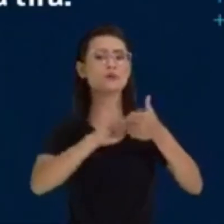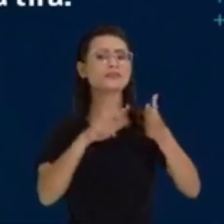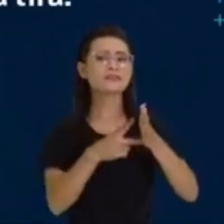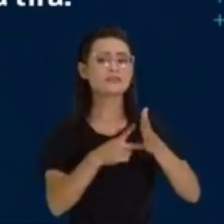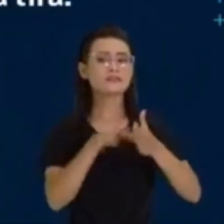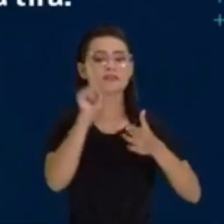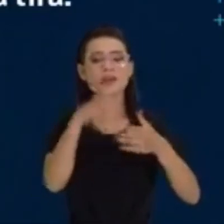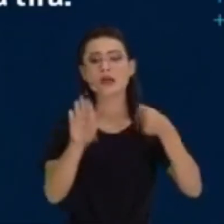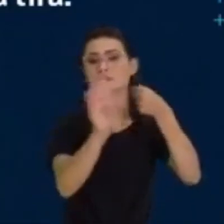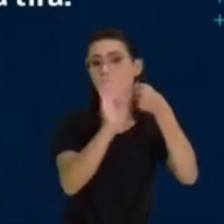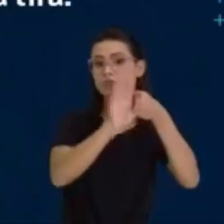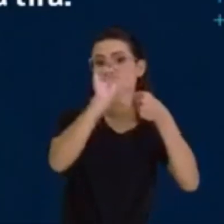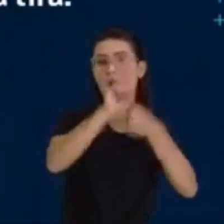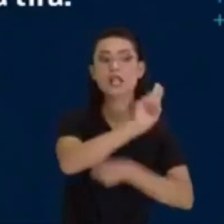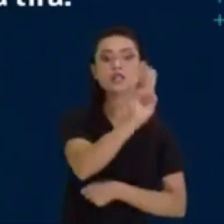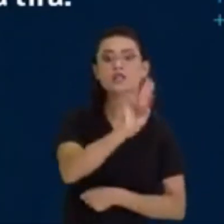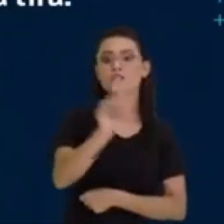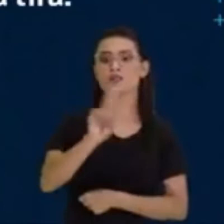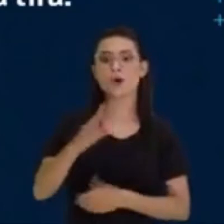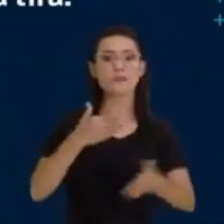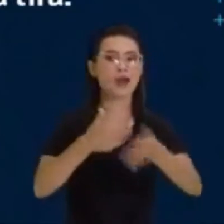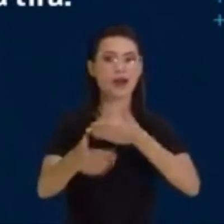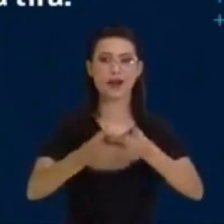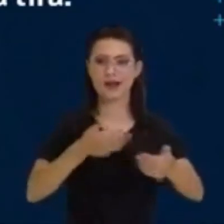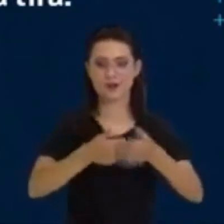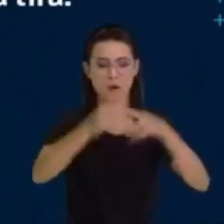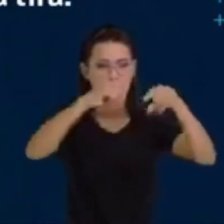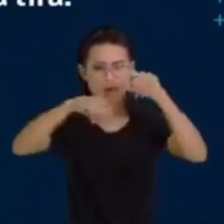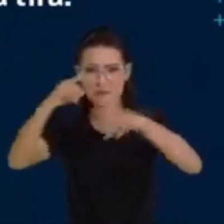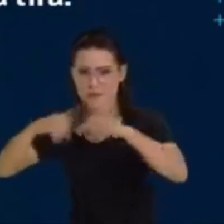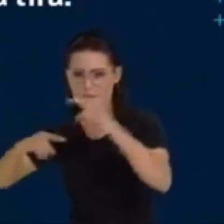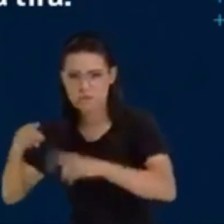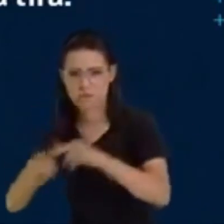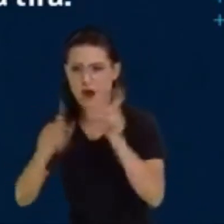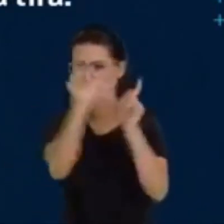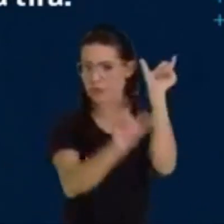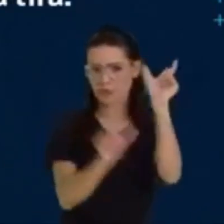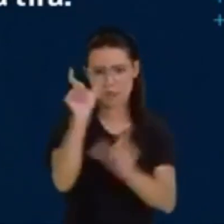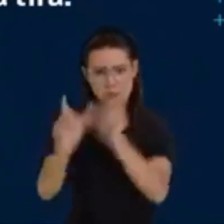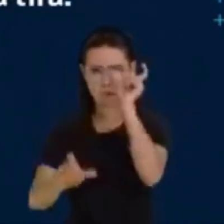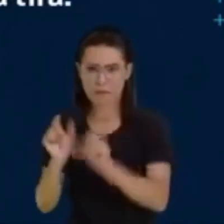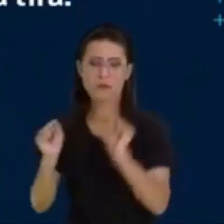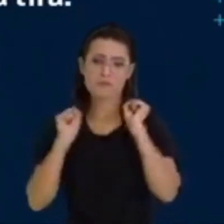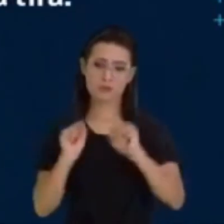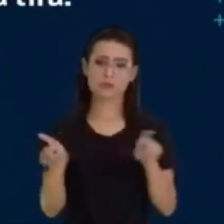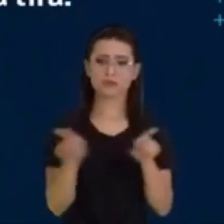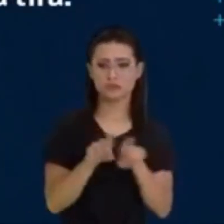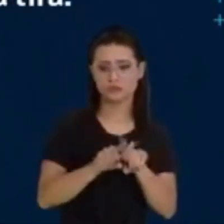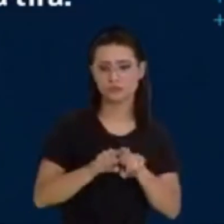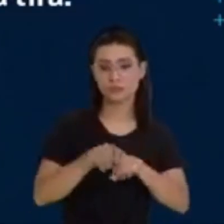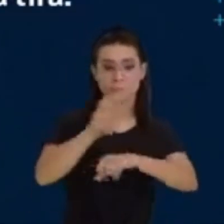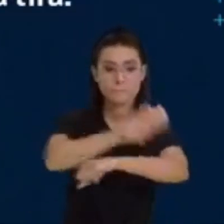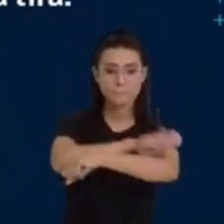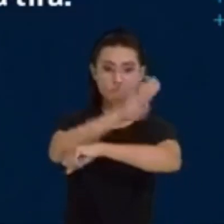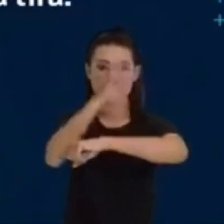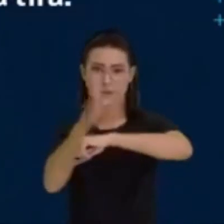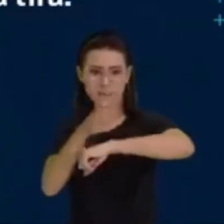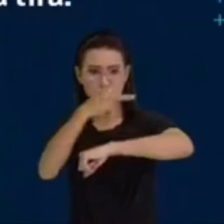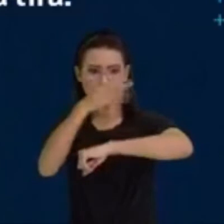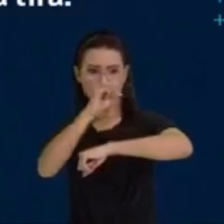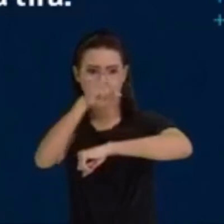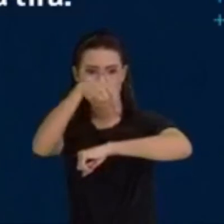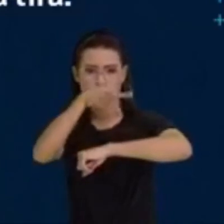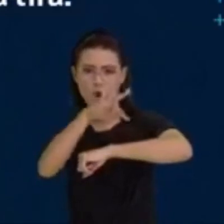ser. No caso da tira, eu citei como exemplo, a palavra ponte, que é um substantivo comum, é o nome do